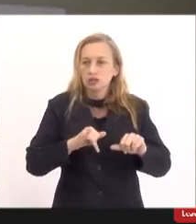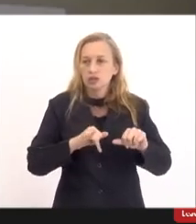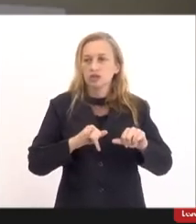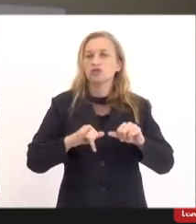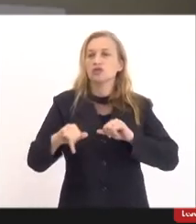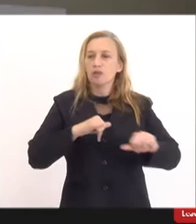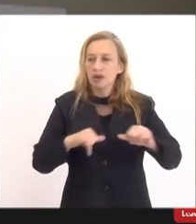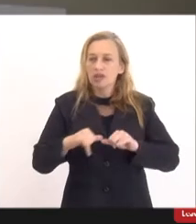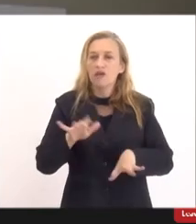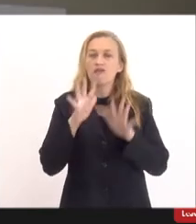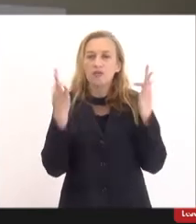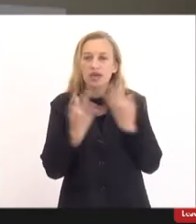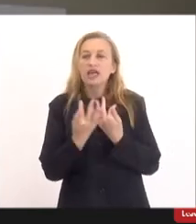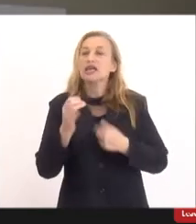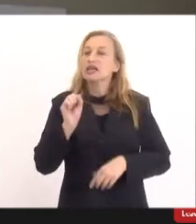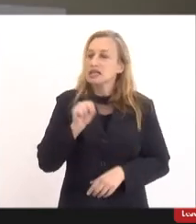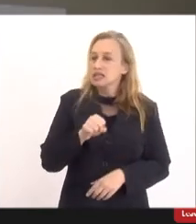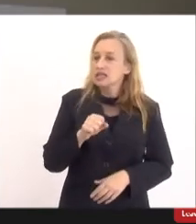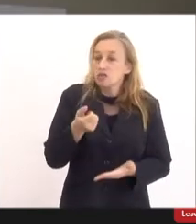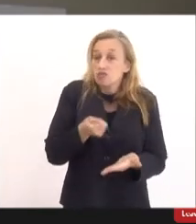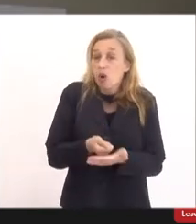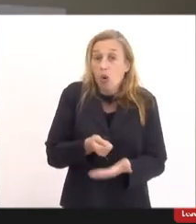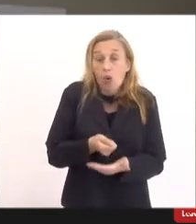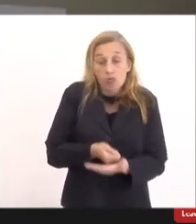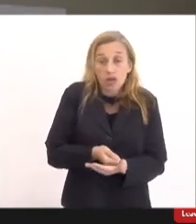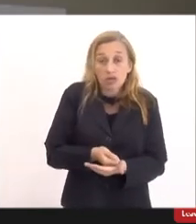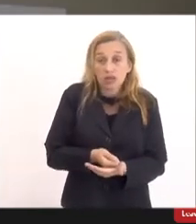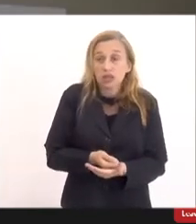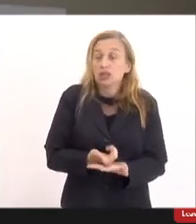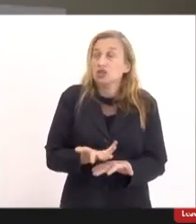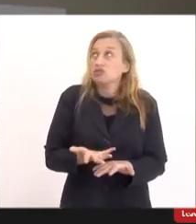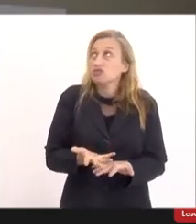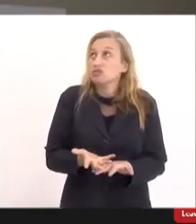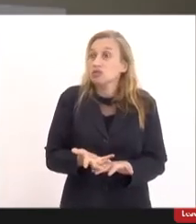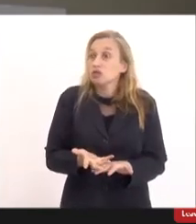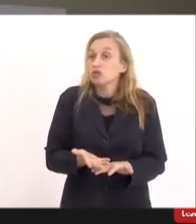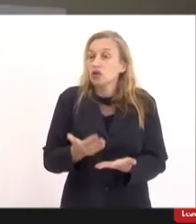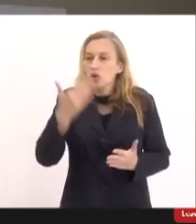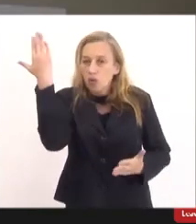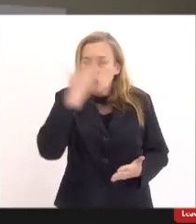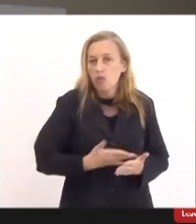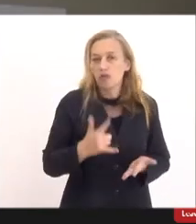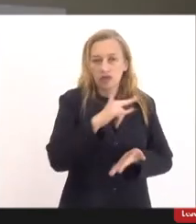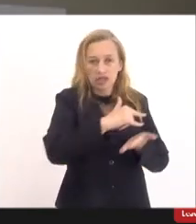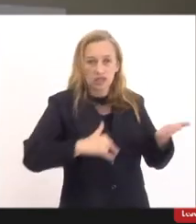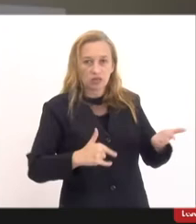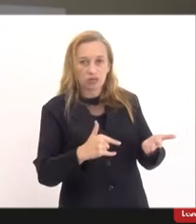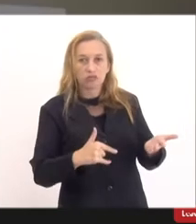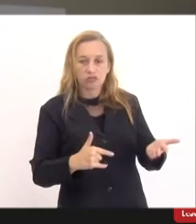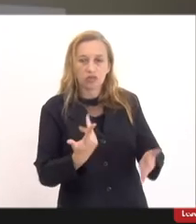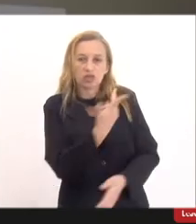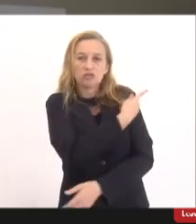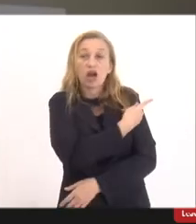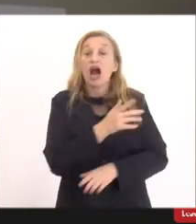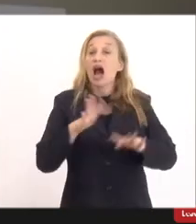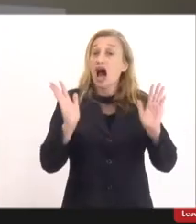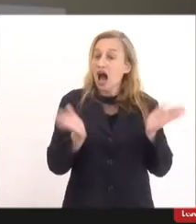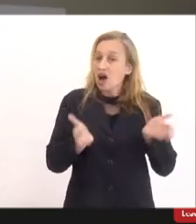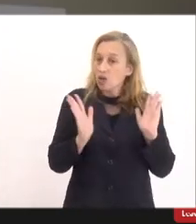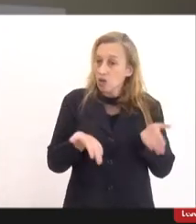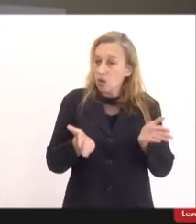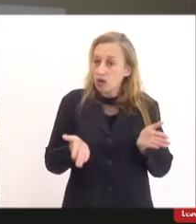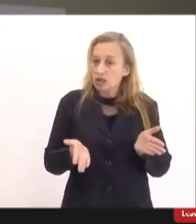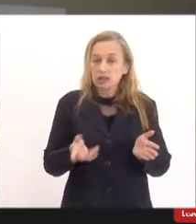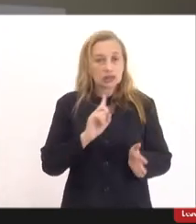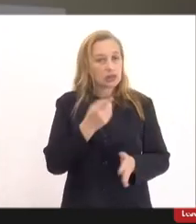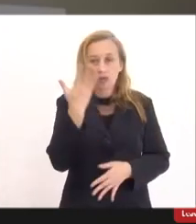e que haja sim uma cobrança de comprovação da carteirinha de vacinação. Agora, em caso disso